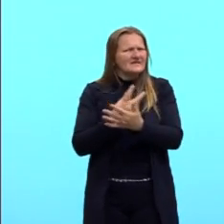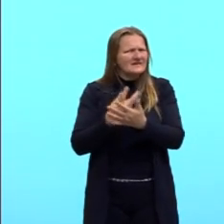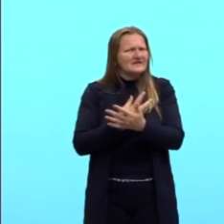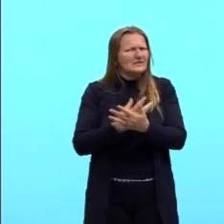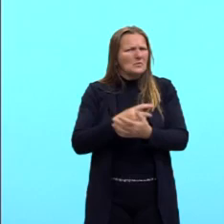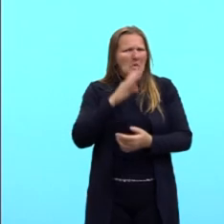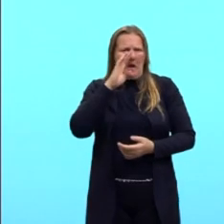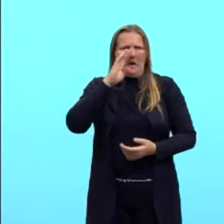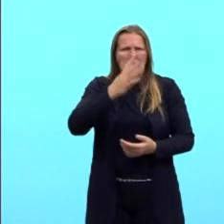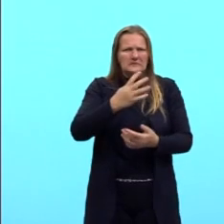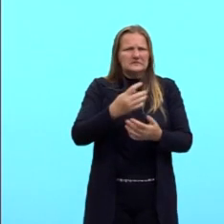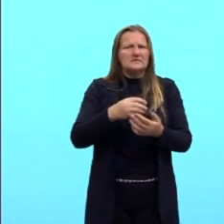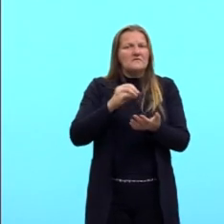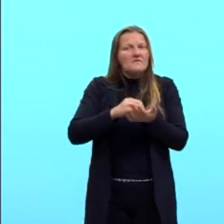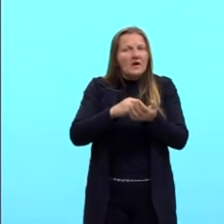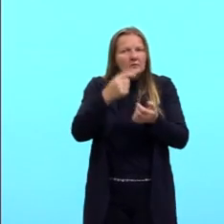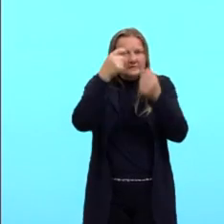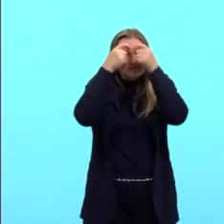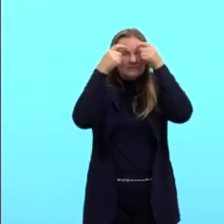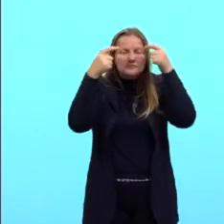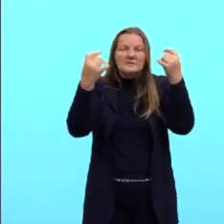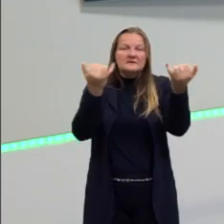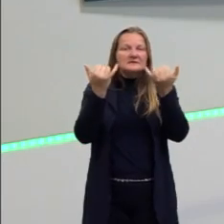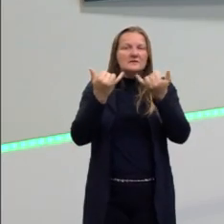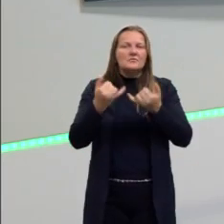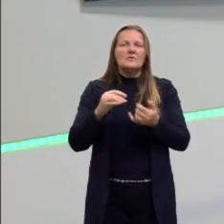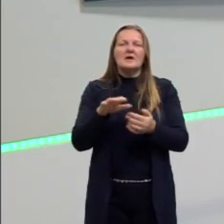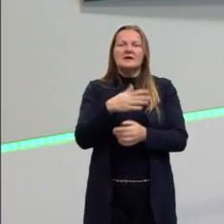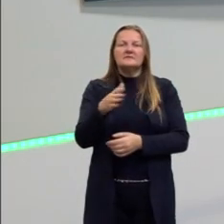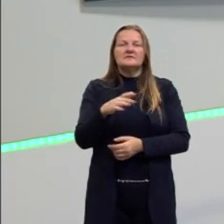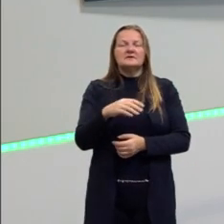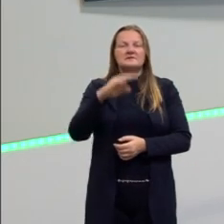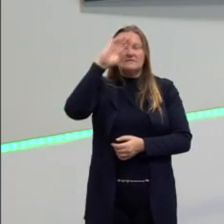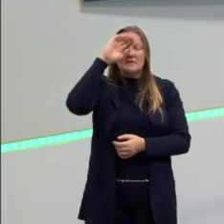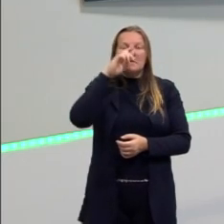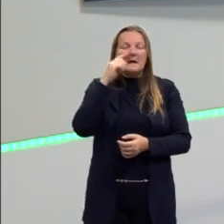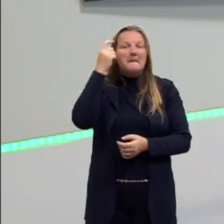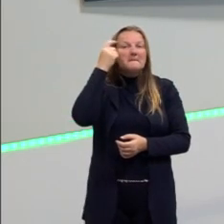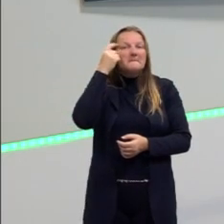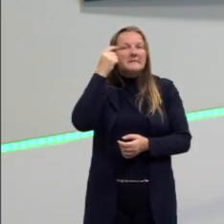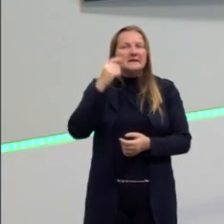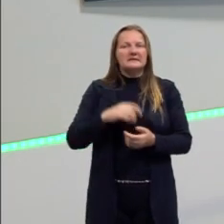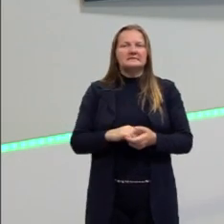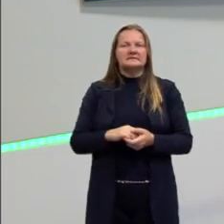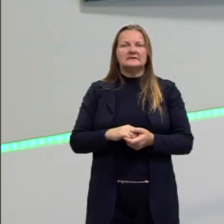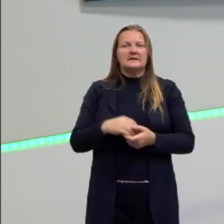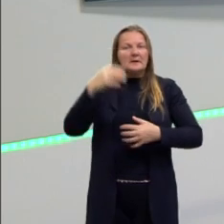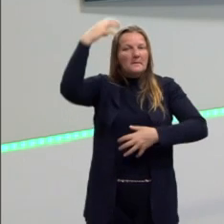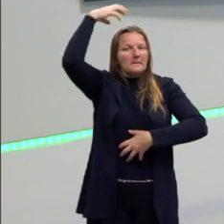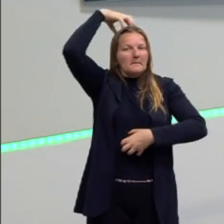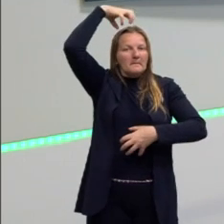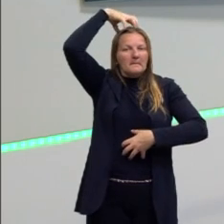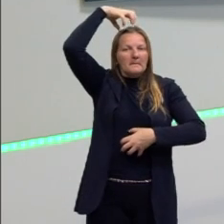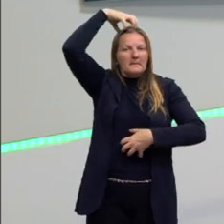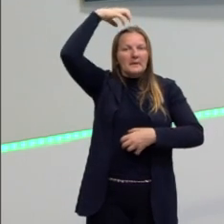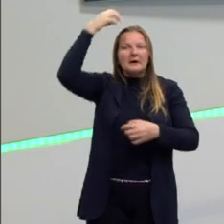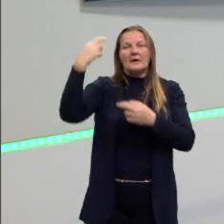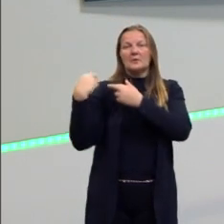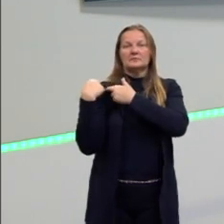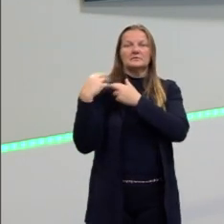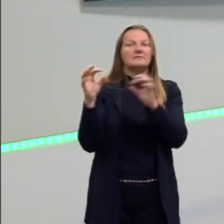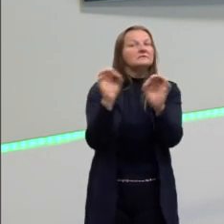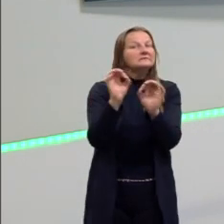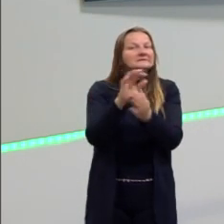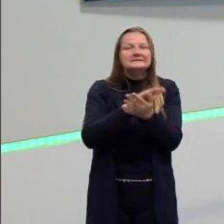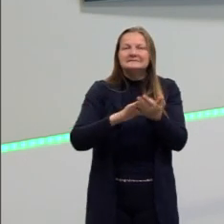né? Falta de conhecimento, que quando acontecem casos aí de febre amarela, a gente ouve falar, tem nas notícias também, que as